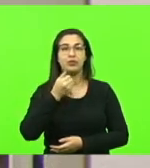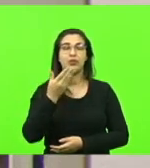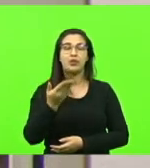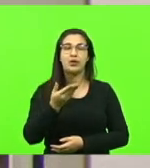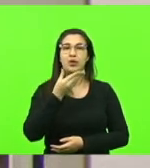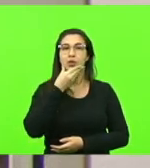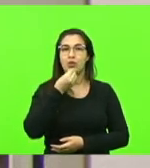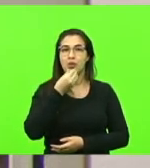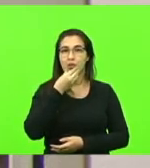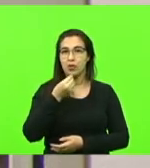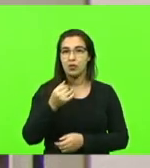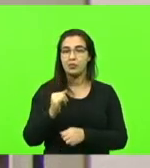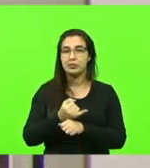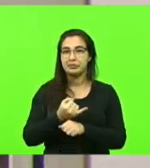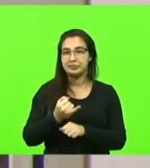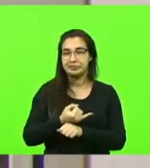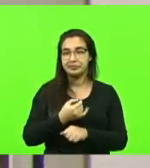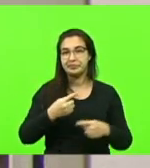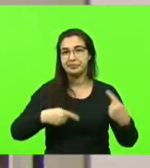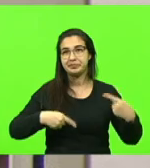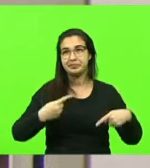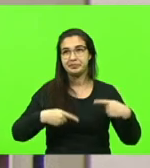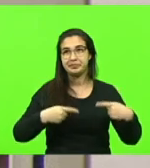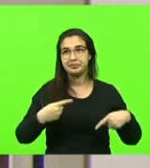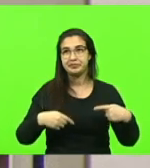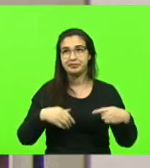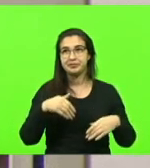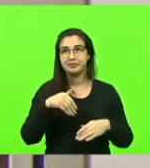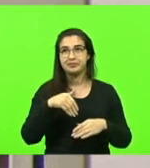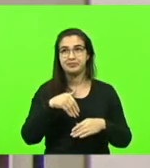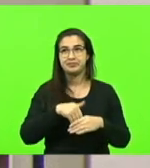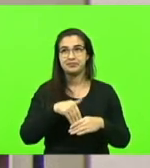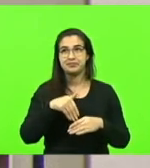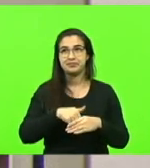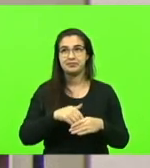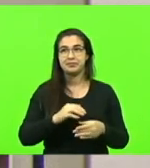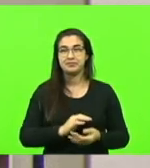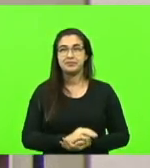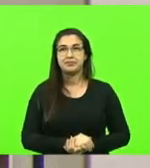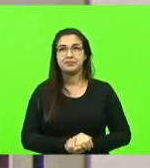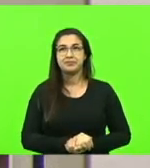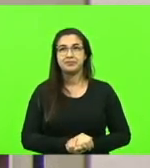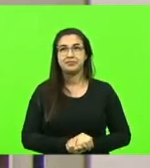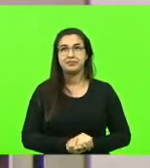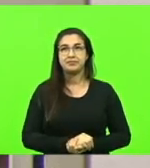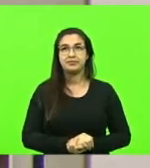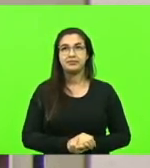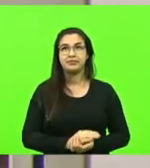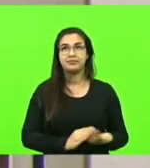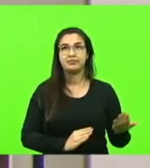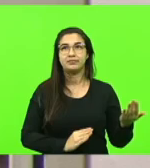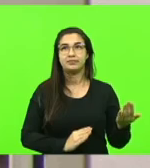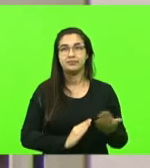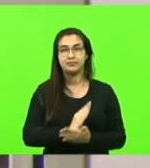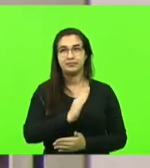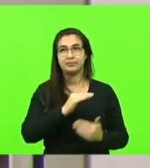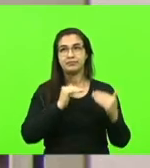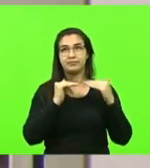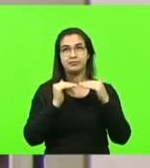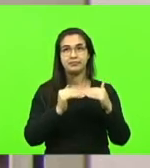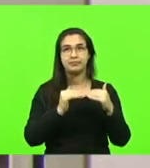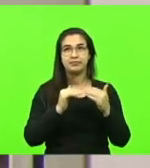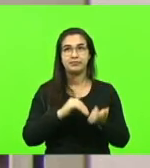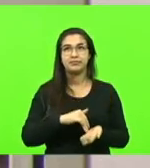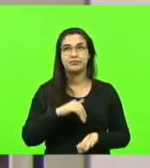no município de Joinville. Em discussão. Não havendo quem queira discutir, em votação. Deputados que aprovam, permaneça como se encontra. Aprovado por